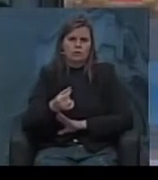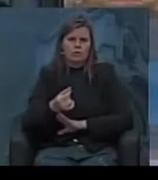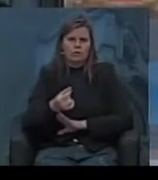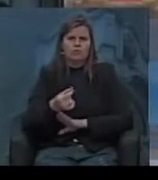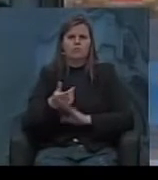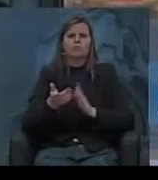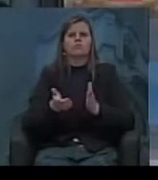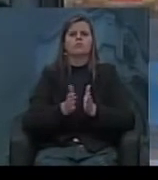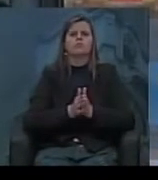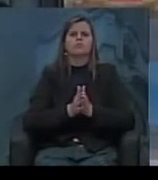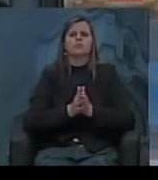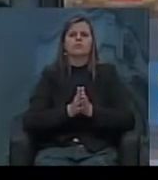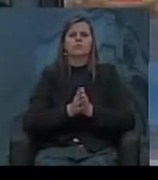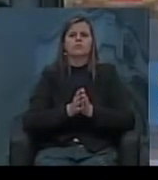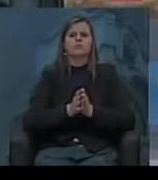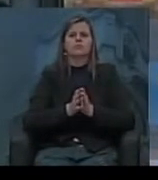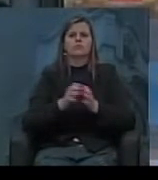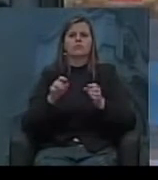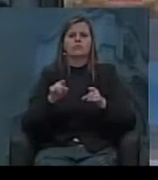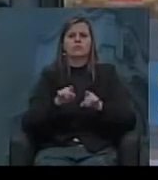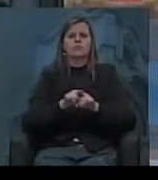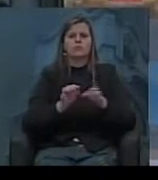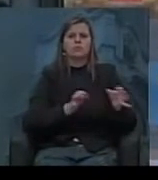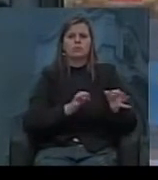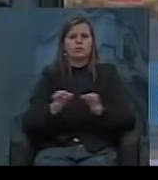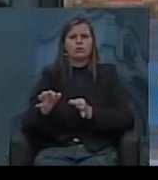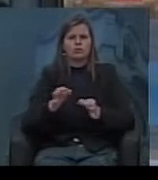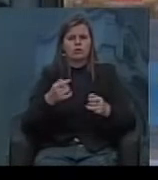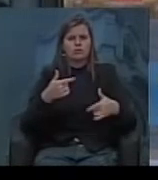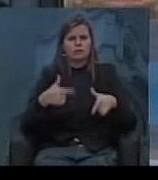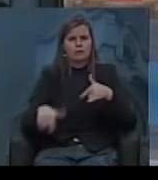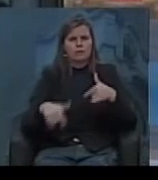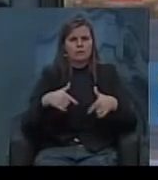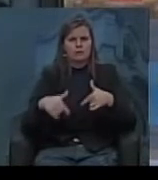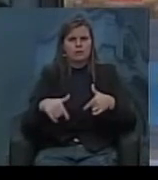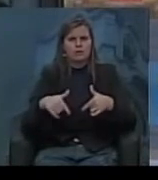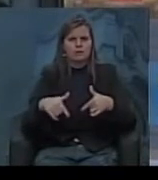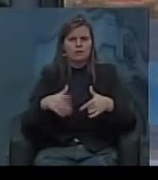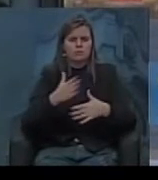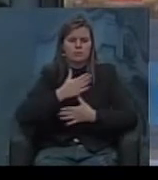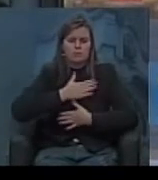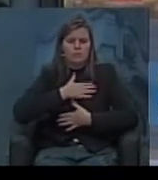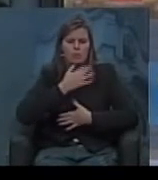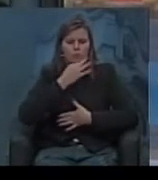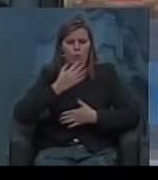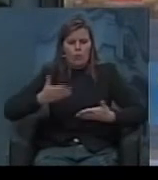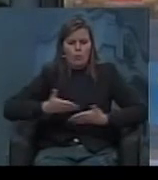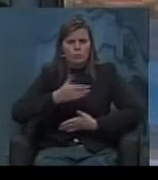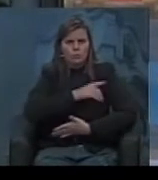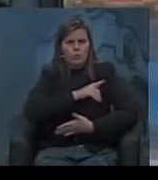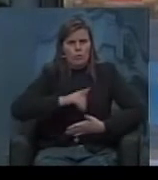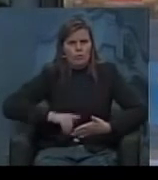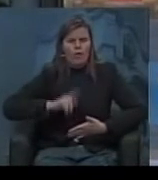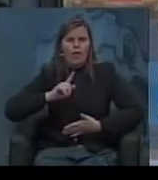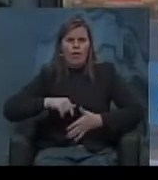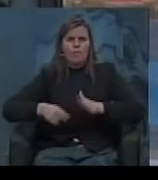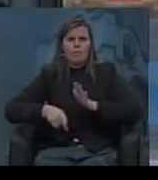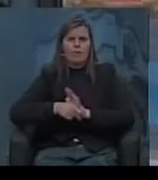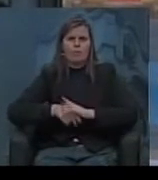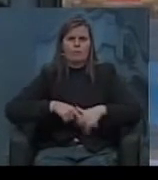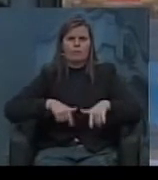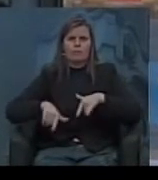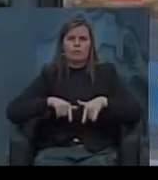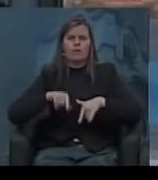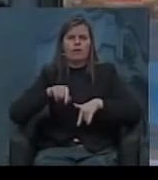a ver ou seja e diga de passagem que o projeto trabalhista que na minha opinião o governo atual é um governo trabalhista ele vai